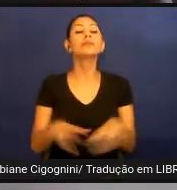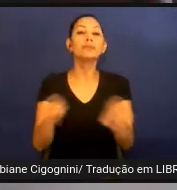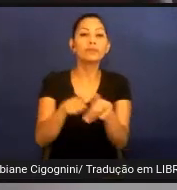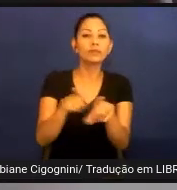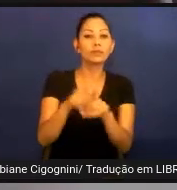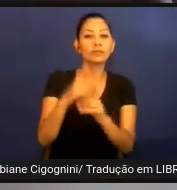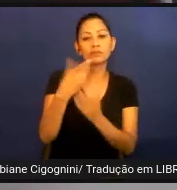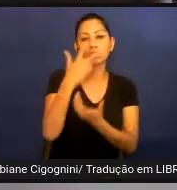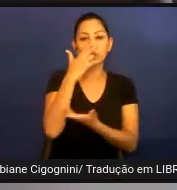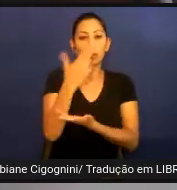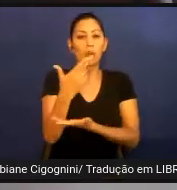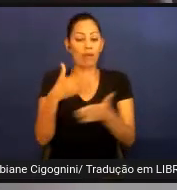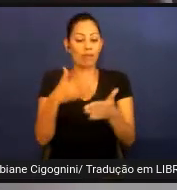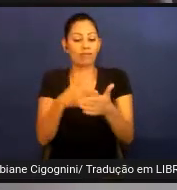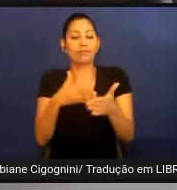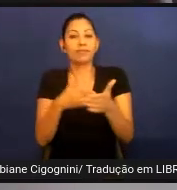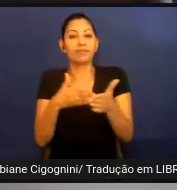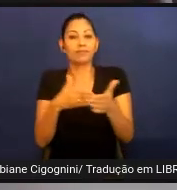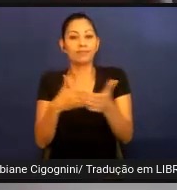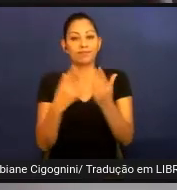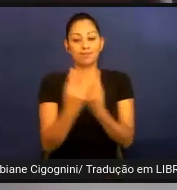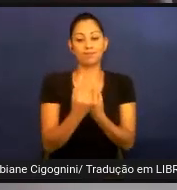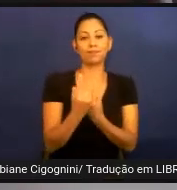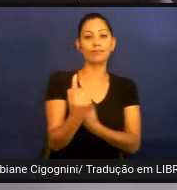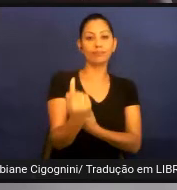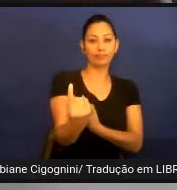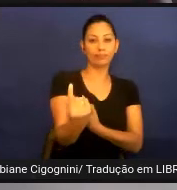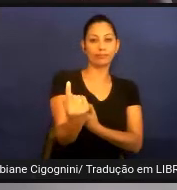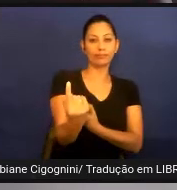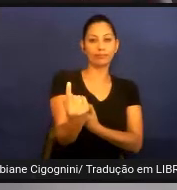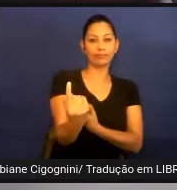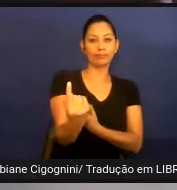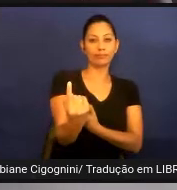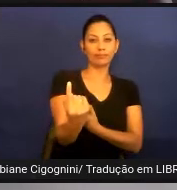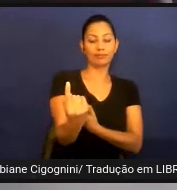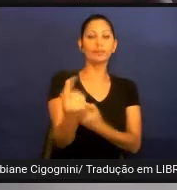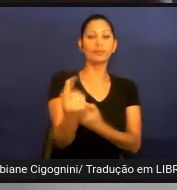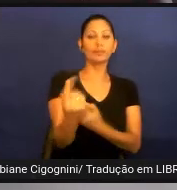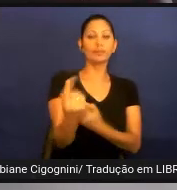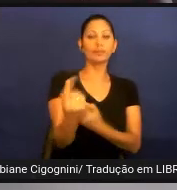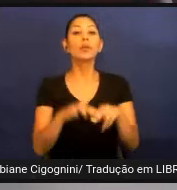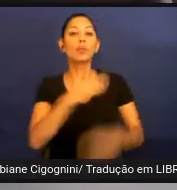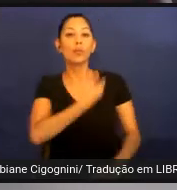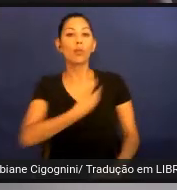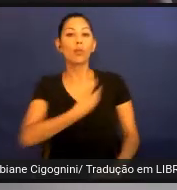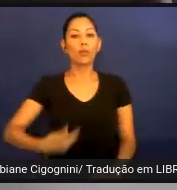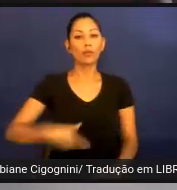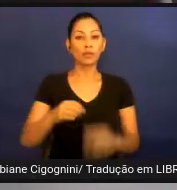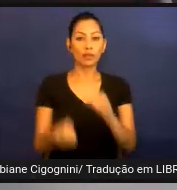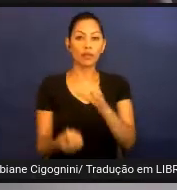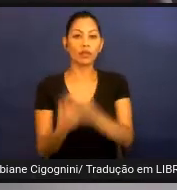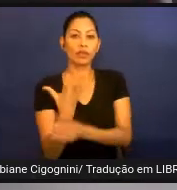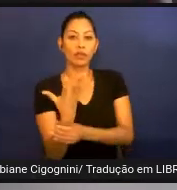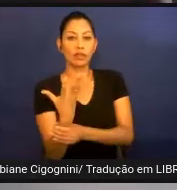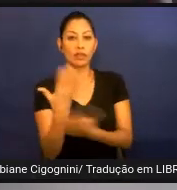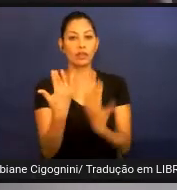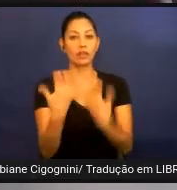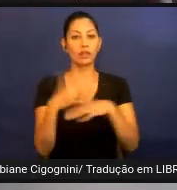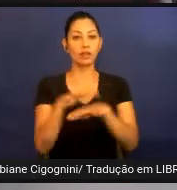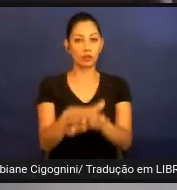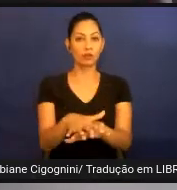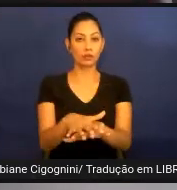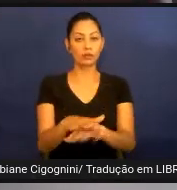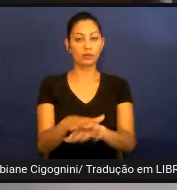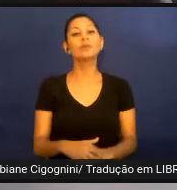por isso mesmo. Mas, para isso, o governo criou algumas medidas para a inclusão. Tem